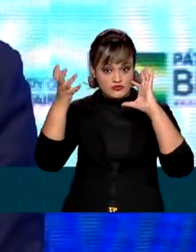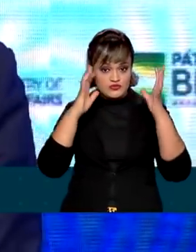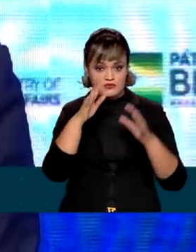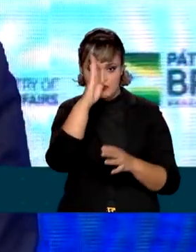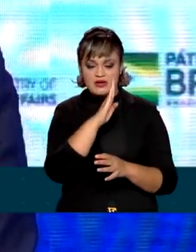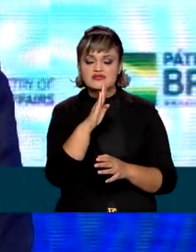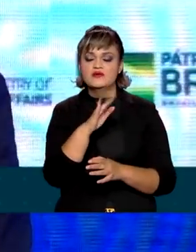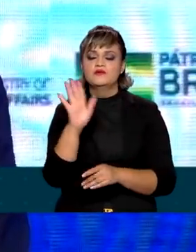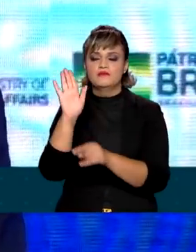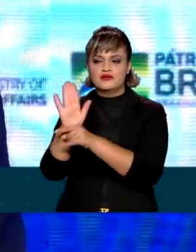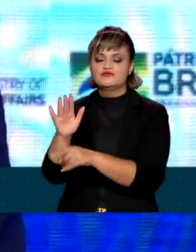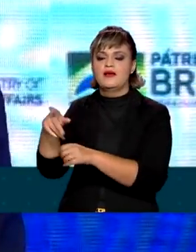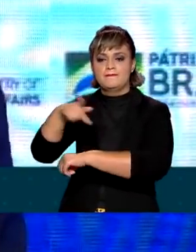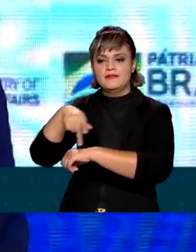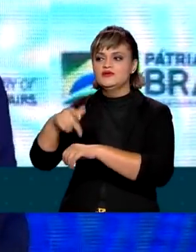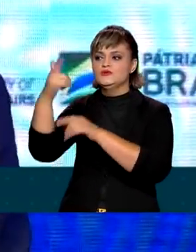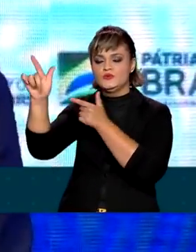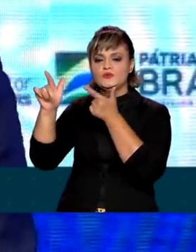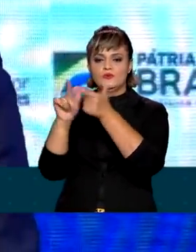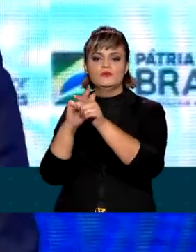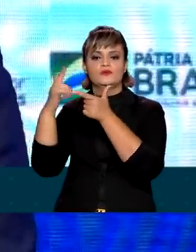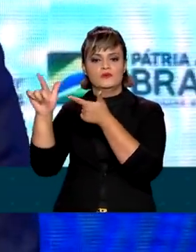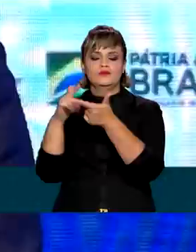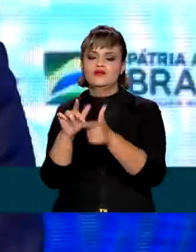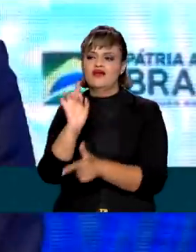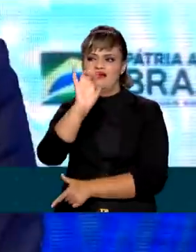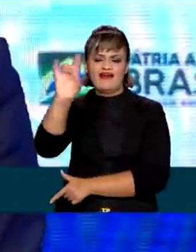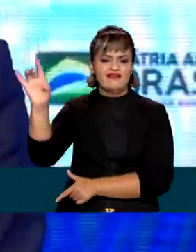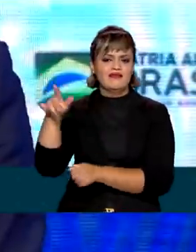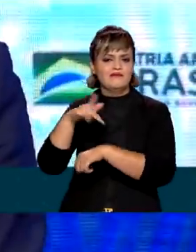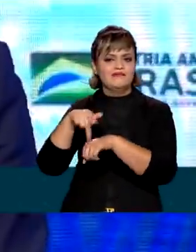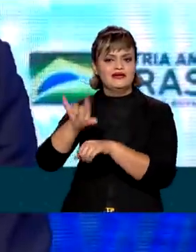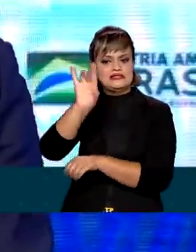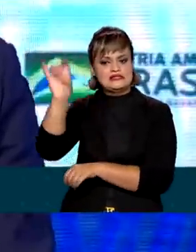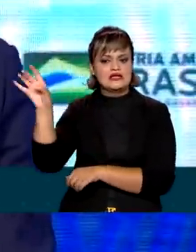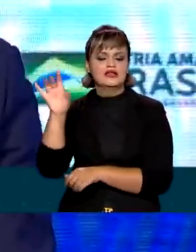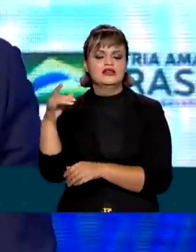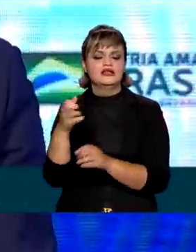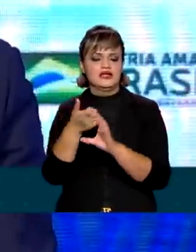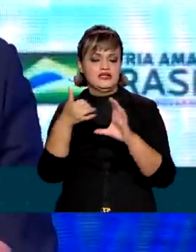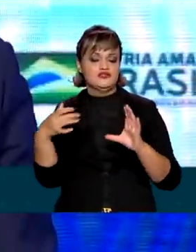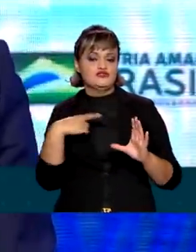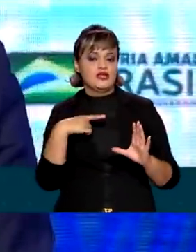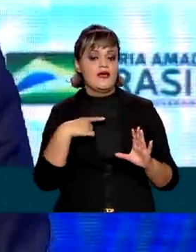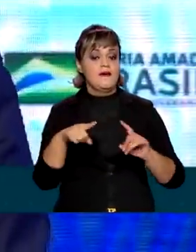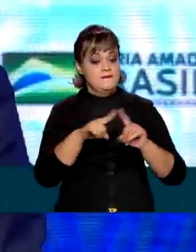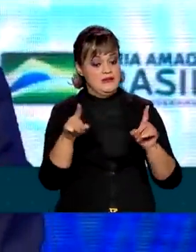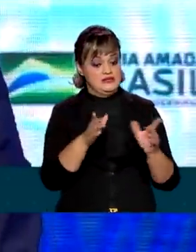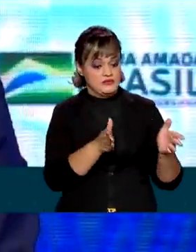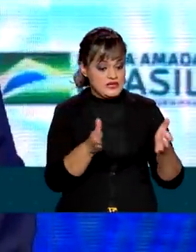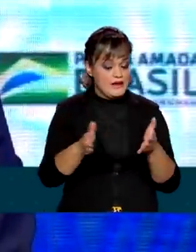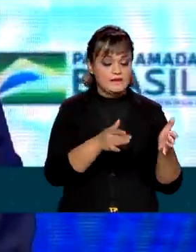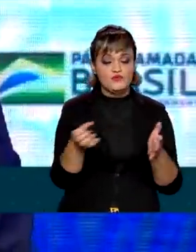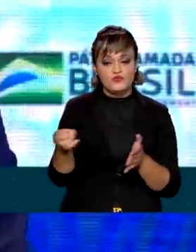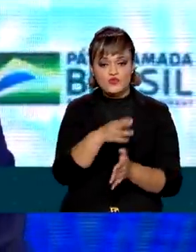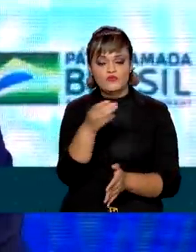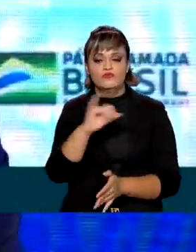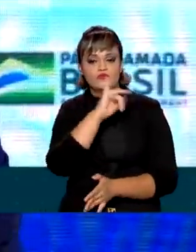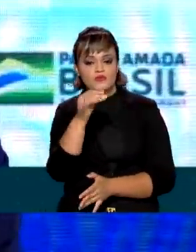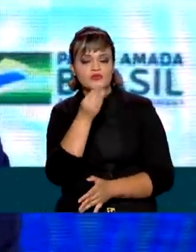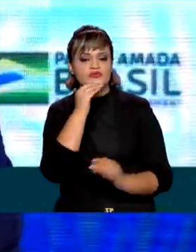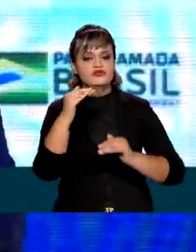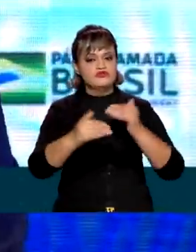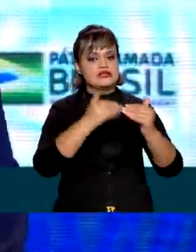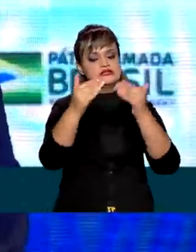a todos os países que têm vários desafios ambientais, cada um com o seu, mas que nesta nova direção de uma oportunidade de